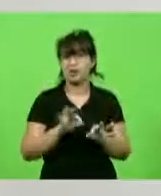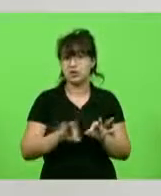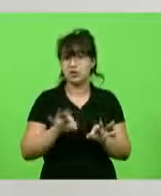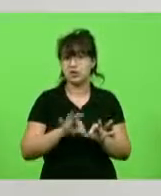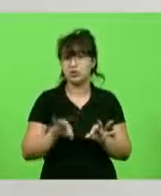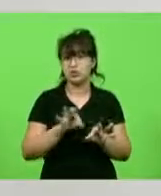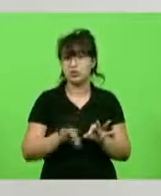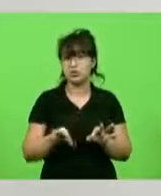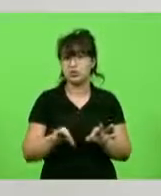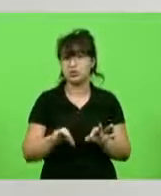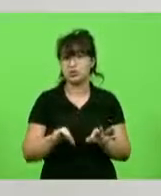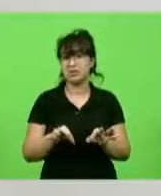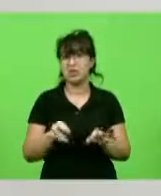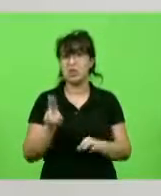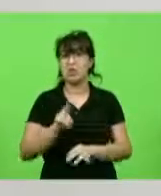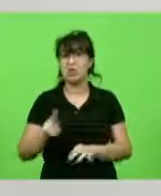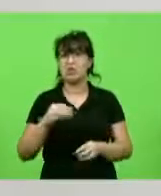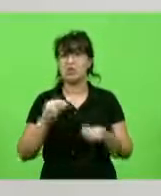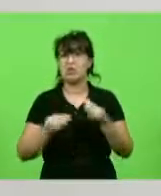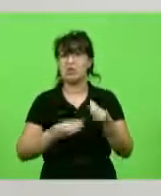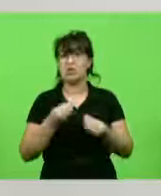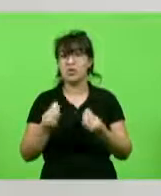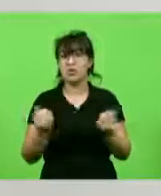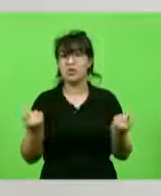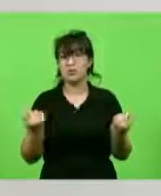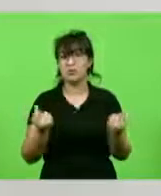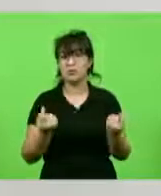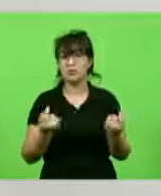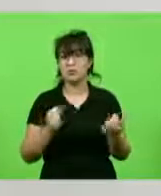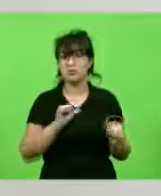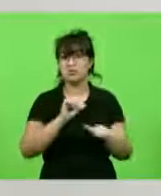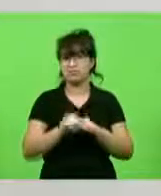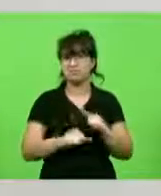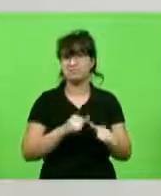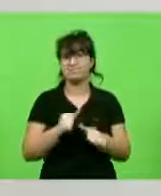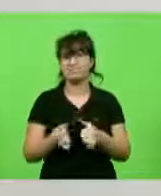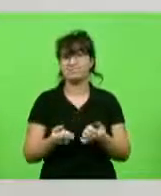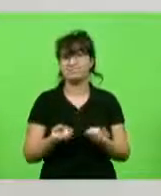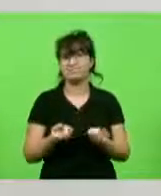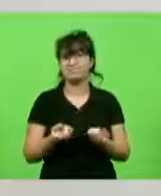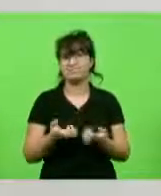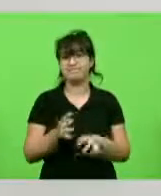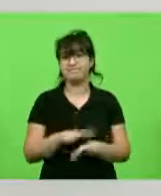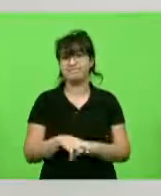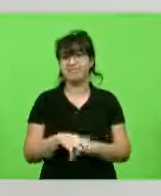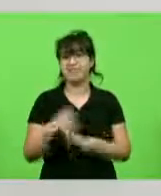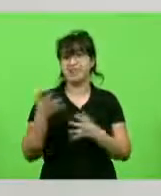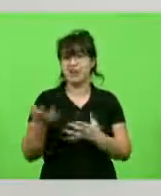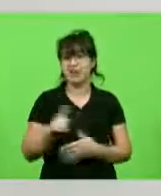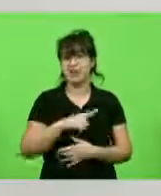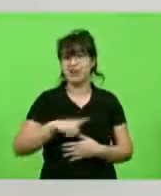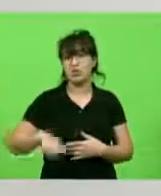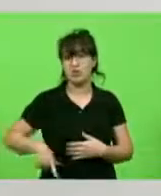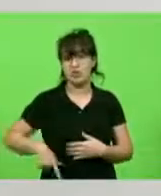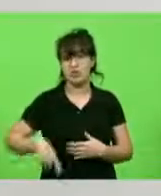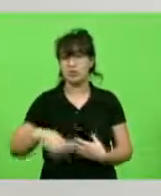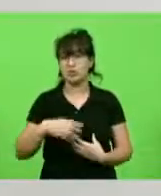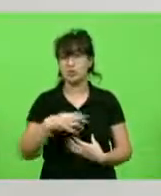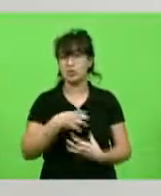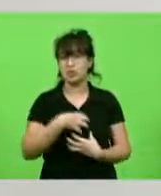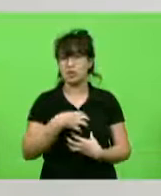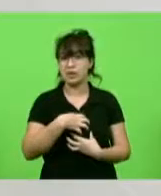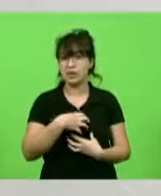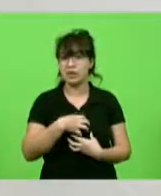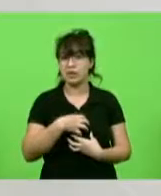completamente indevida. Governador do Estado da Bahia, maldito sejas tu, governador do Estado da